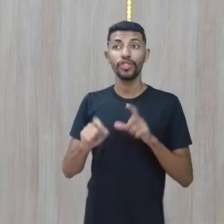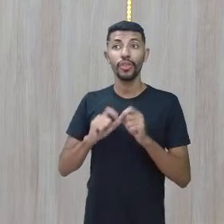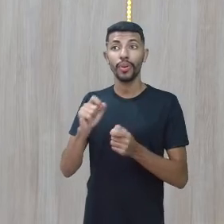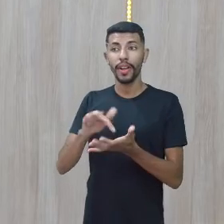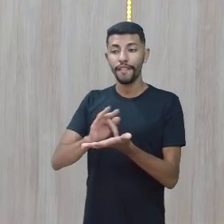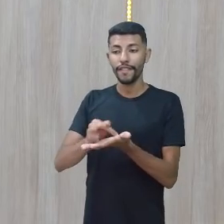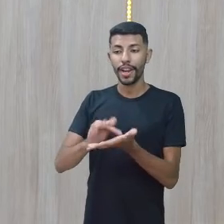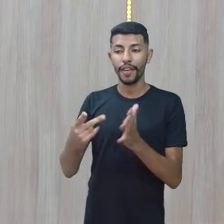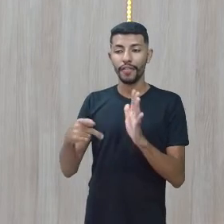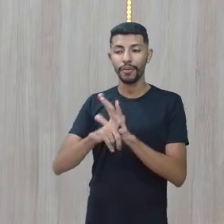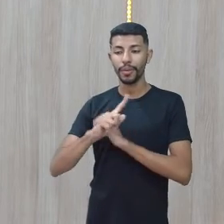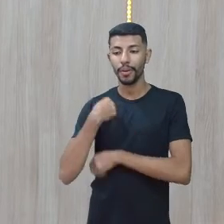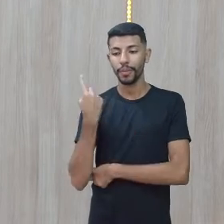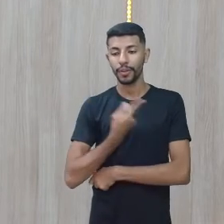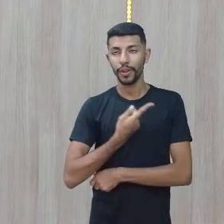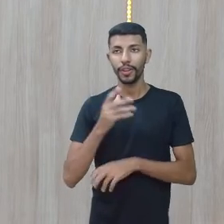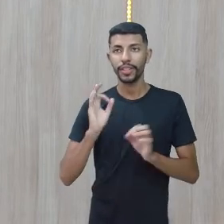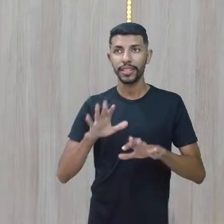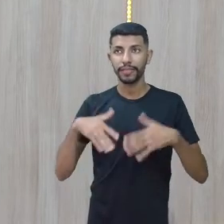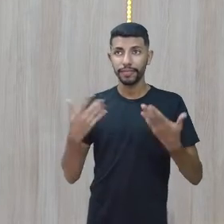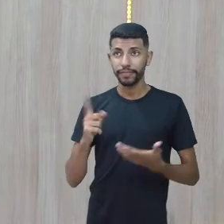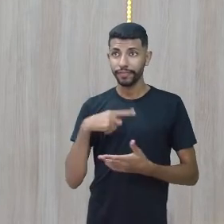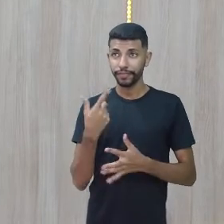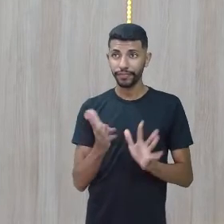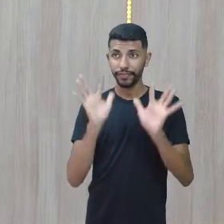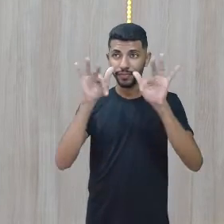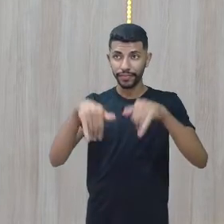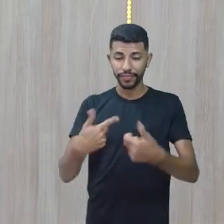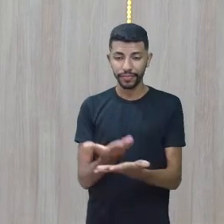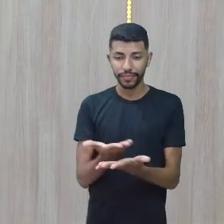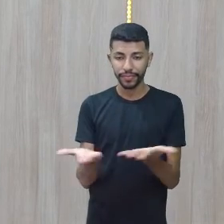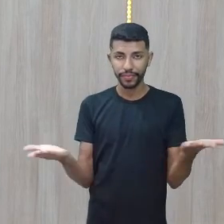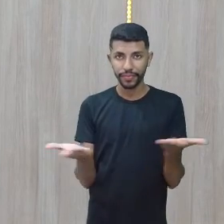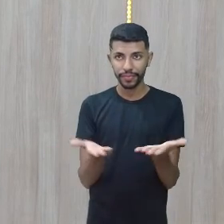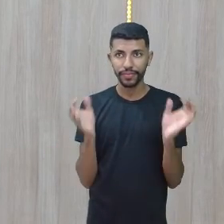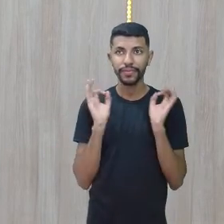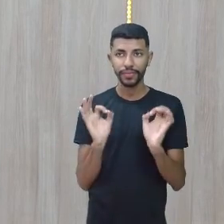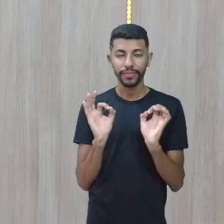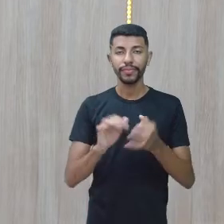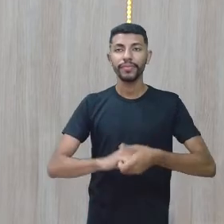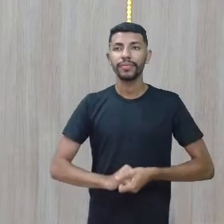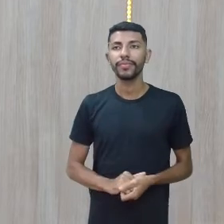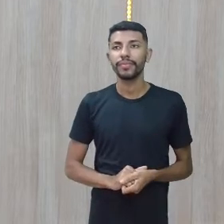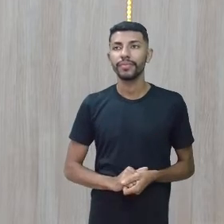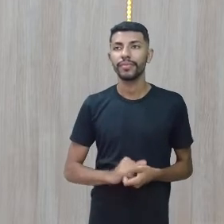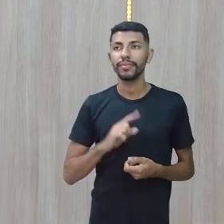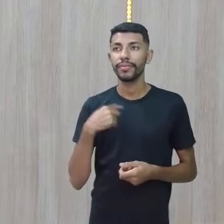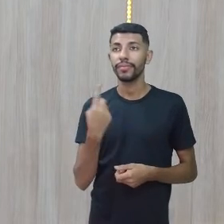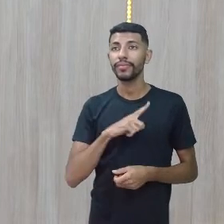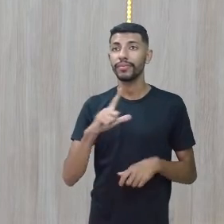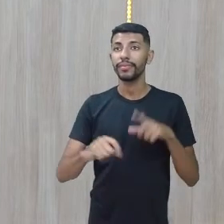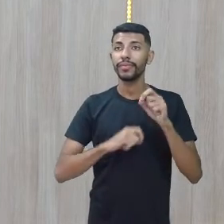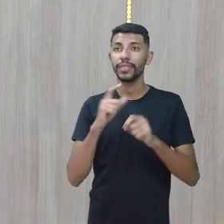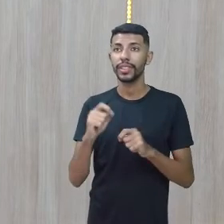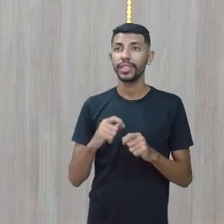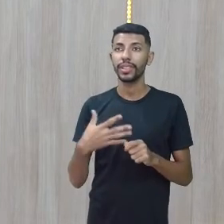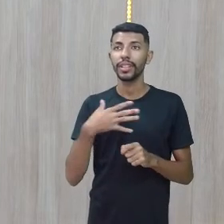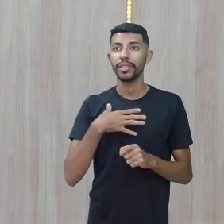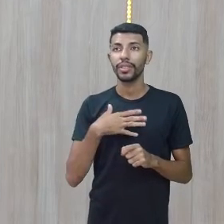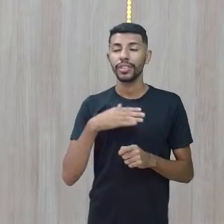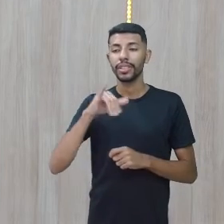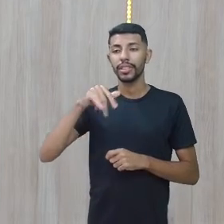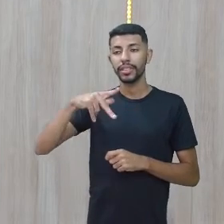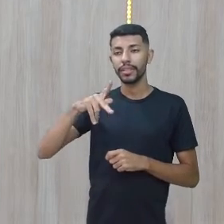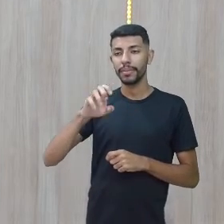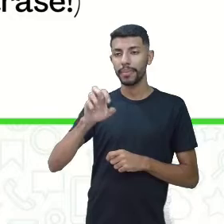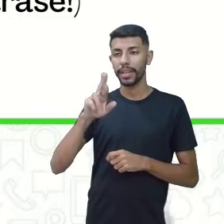nosso aqui. Então, pessoal, para a gente finalizar essa aula de hoje, nós temos a forma imperativa e